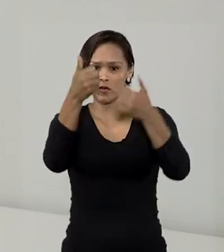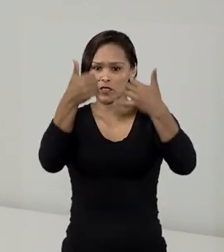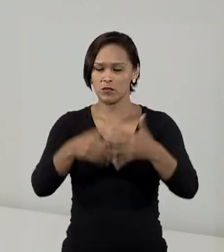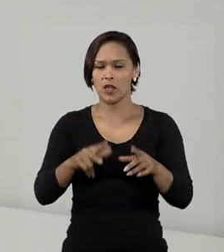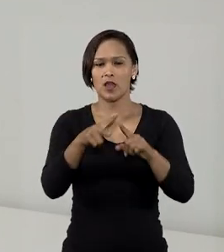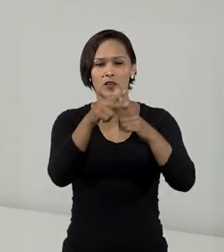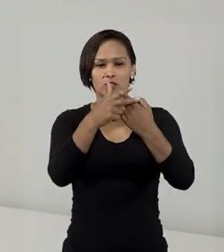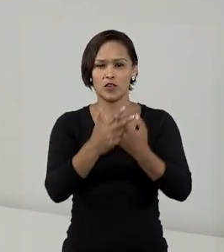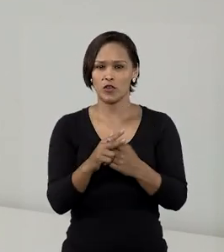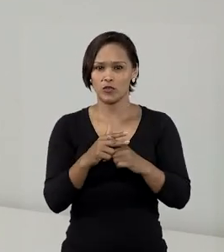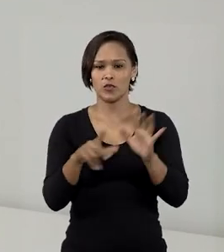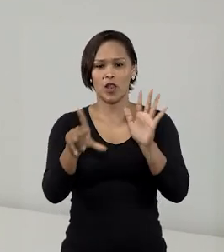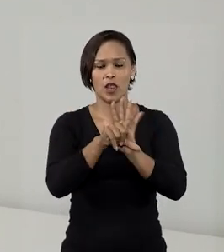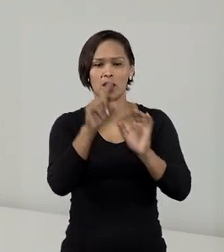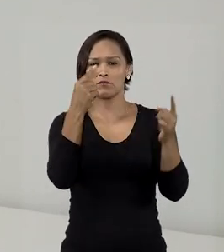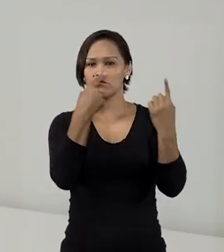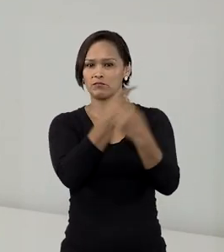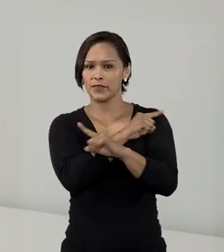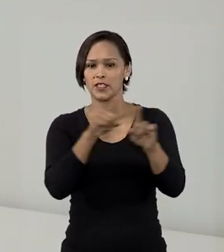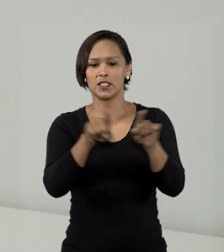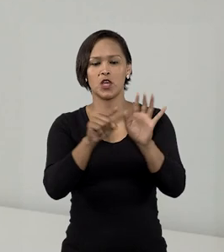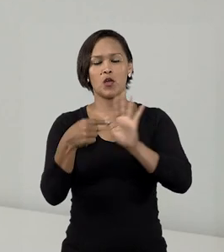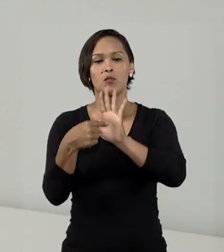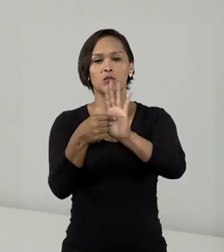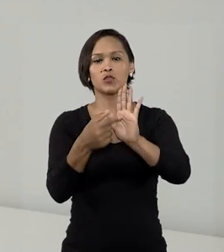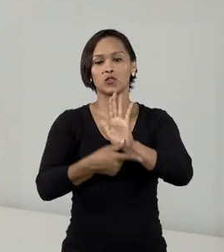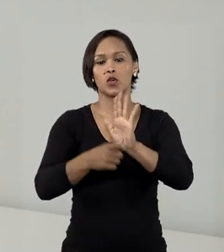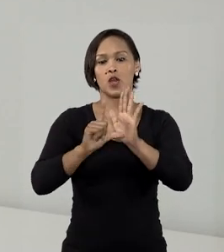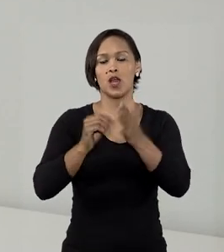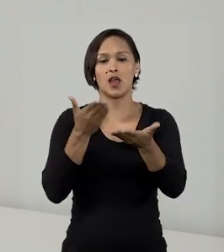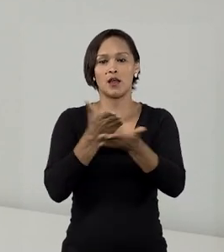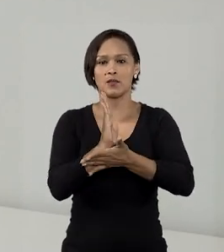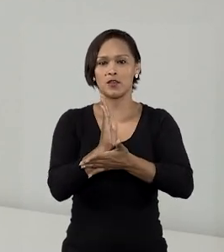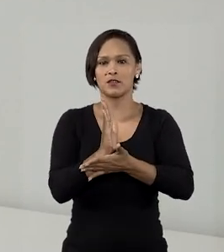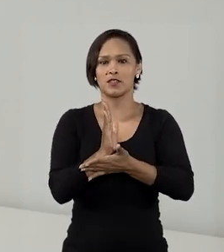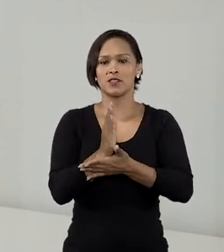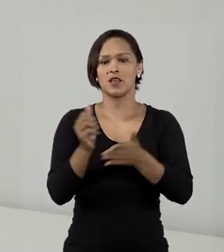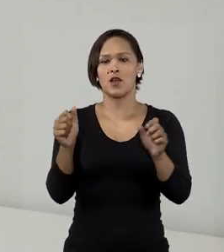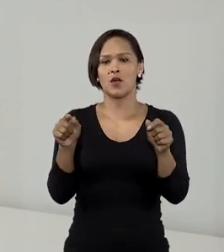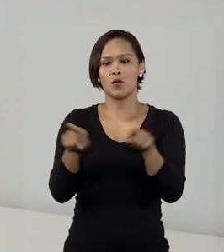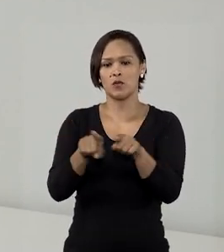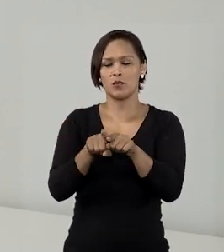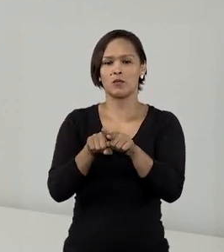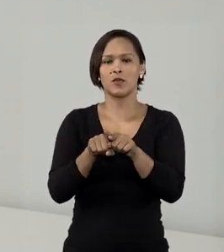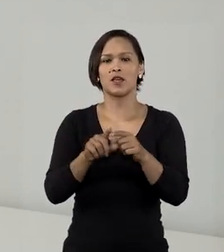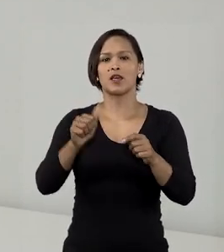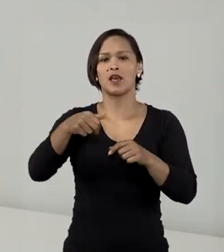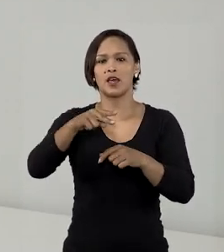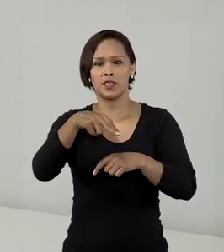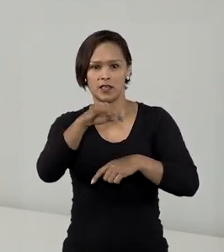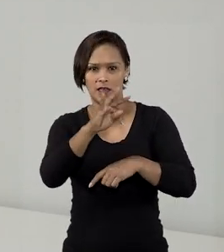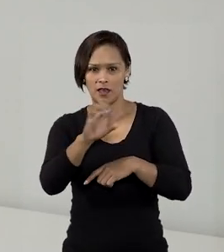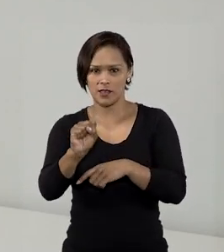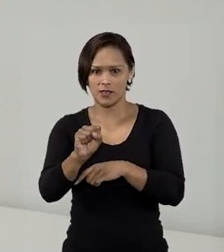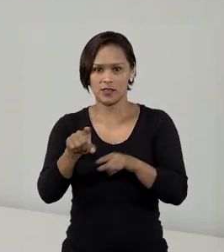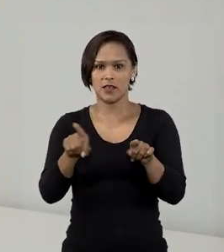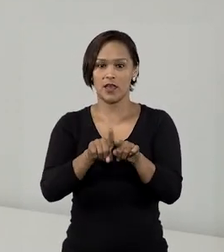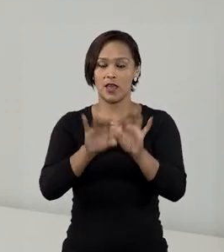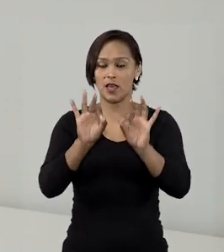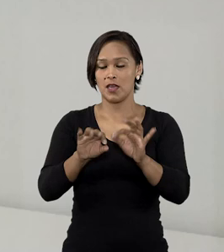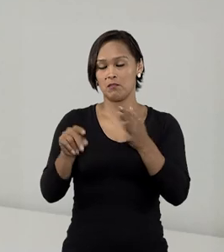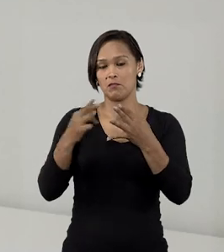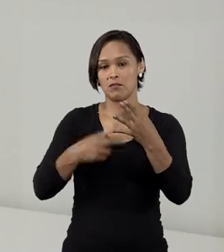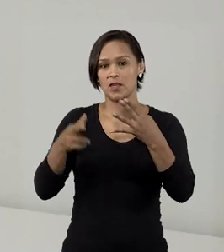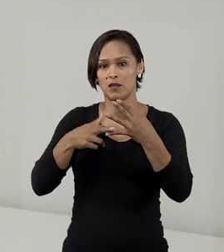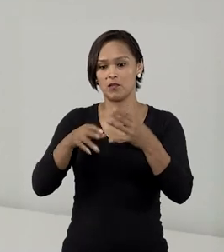e foi aplicado sem a demonstração de prévia aprovação pela Agência Nacional de Saúde suplementar, a ANS. Em primeiro grau,